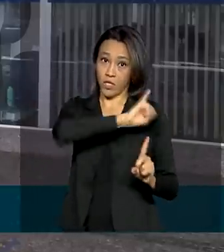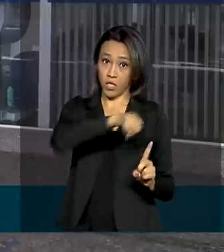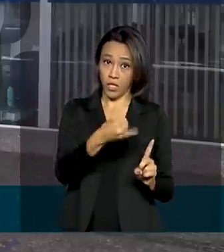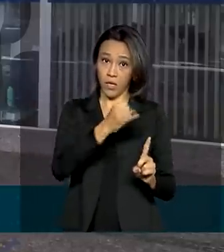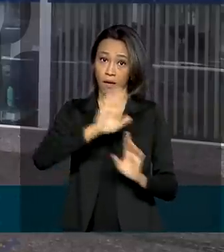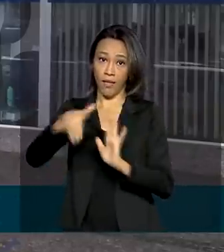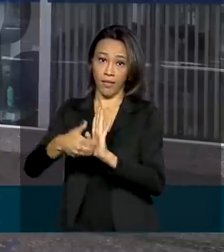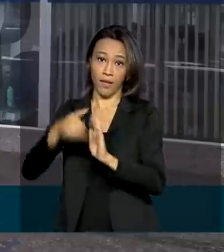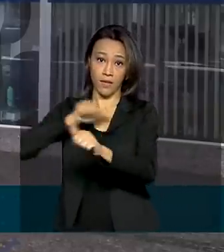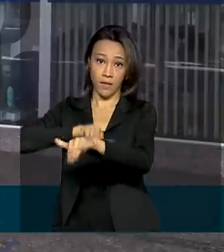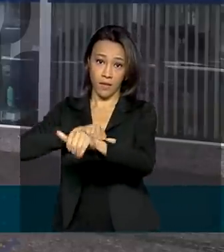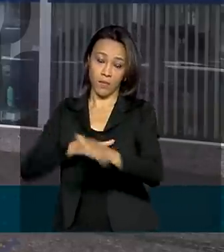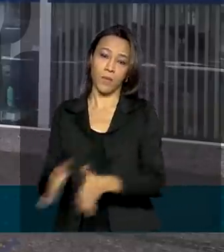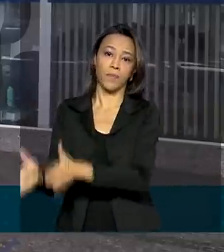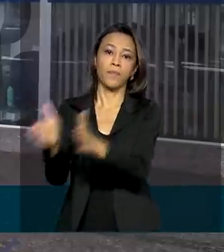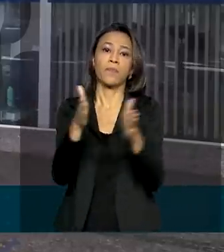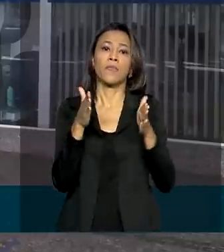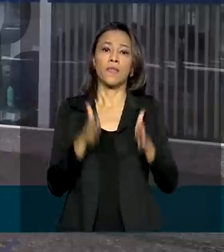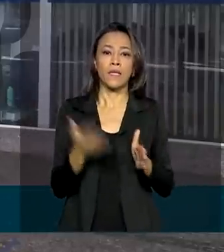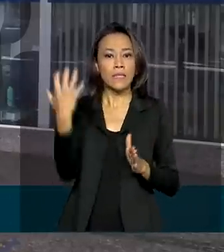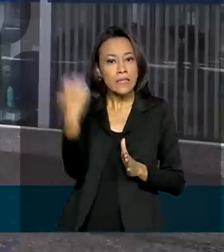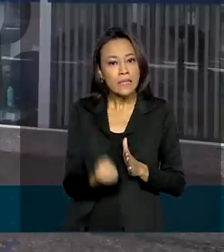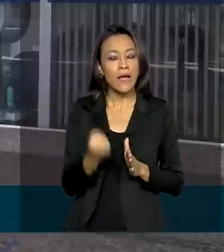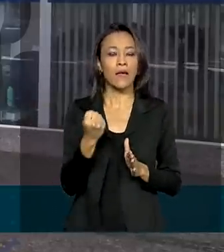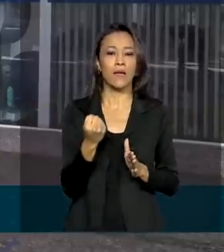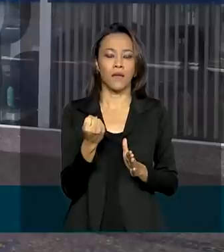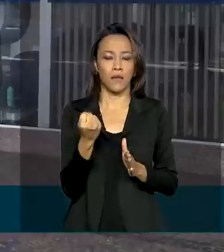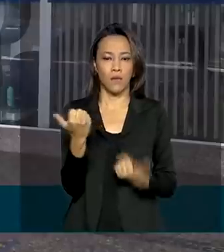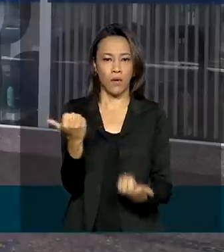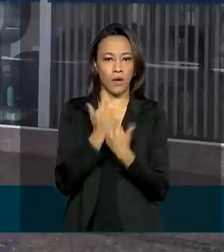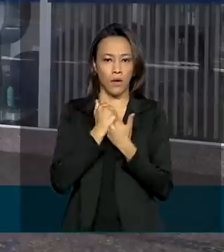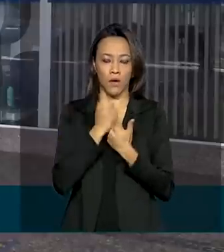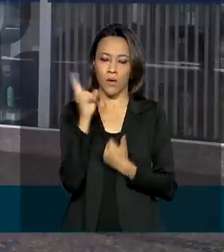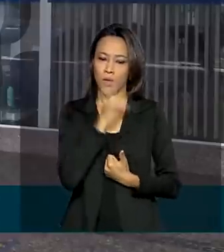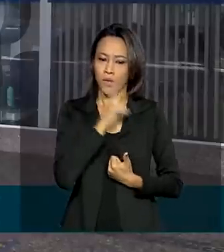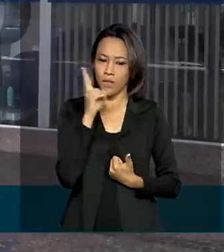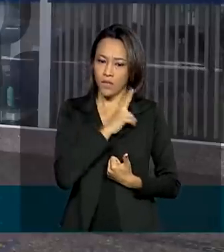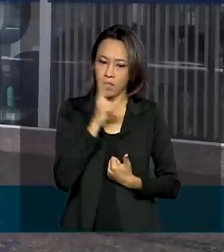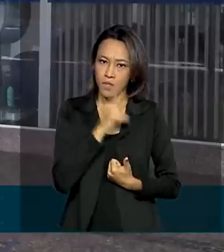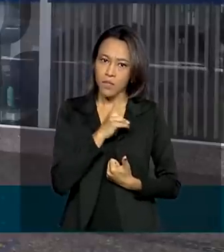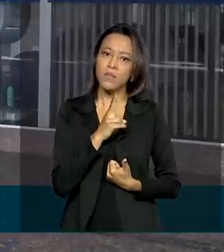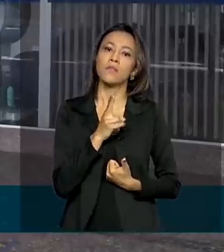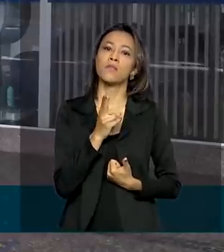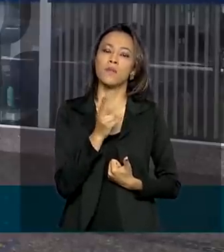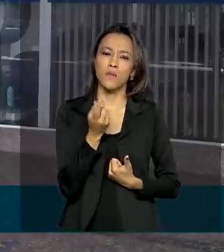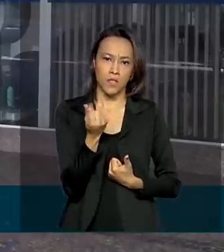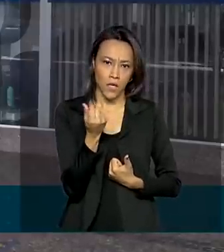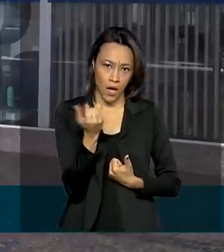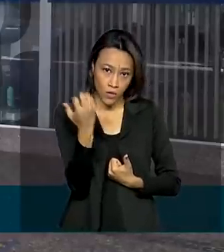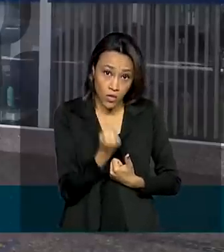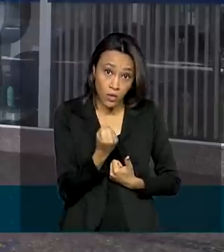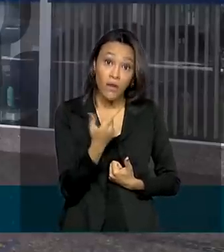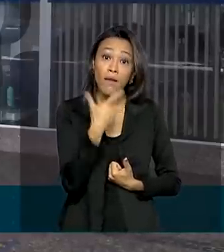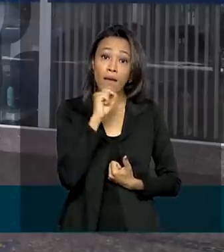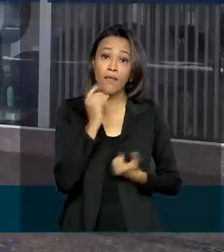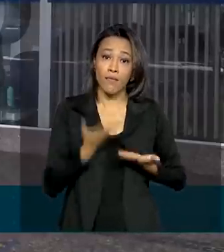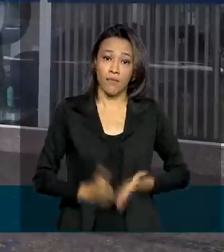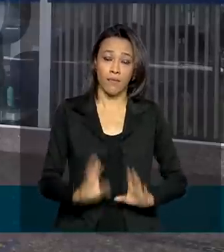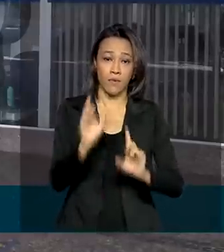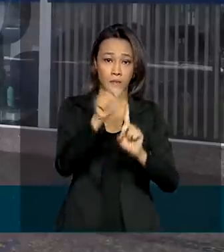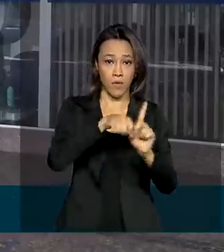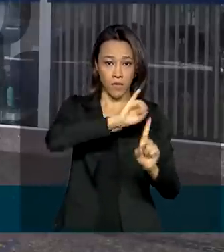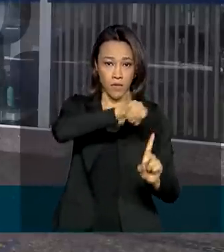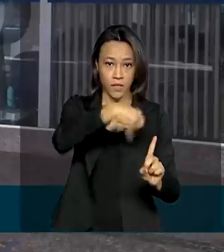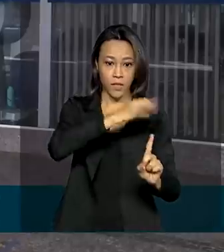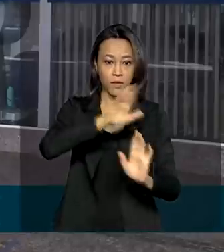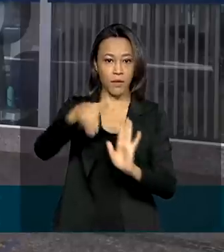setembro. Já o saque do FGTS emergencial pode ser feito para aqueles trabalhadores nascidos de janeiro